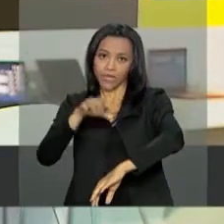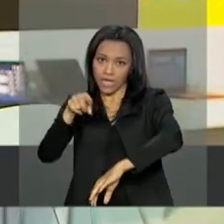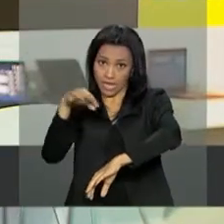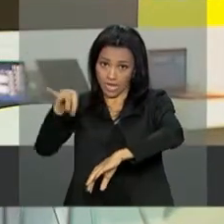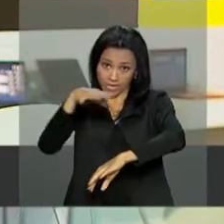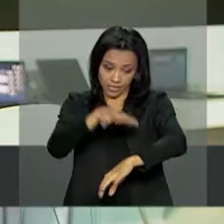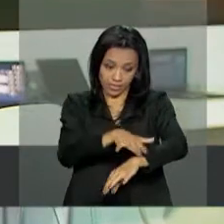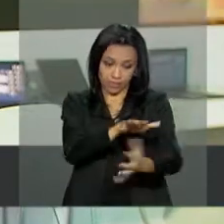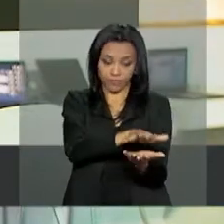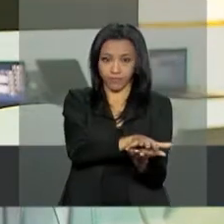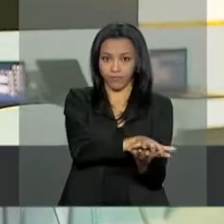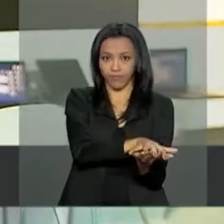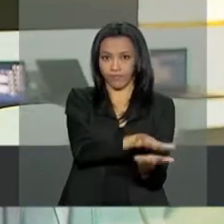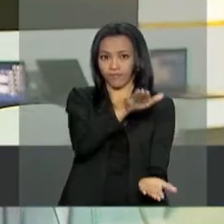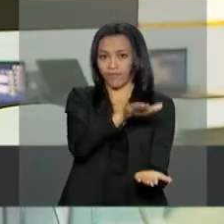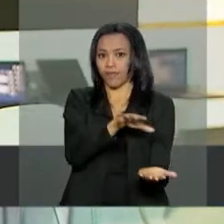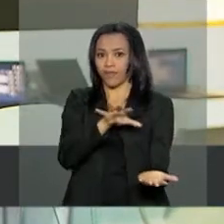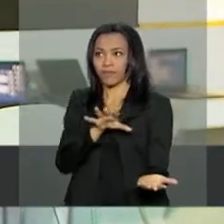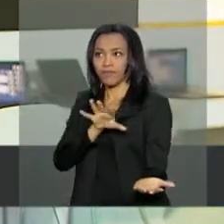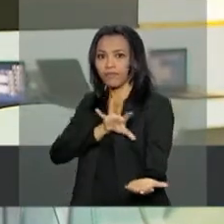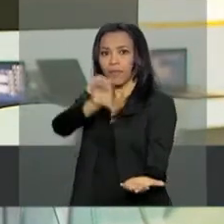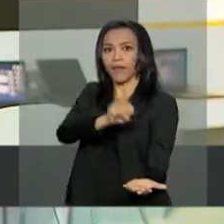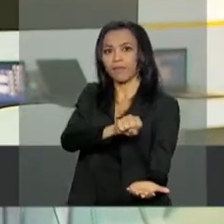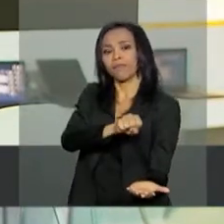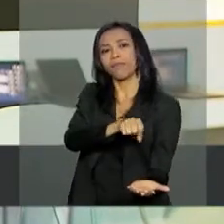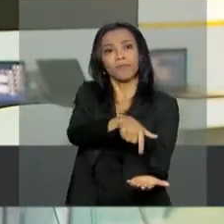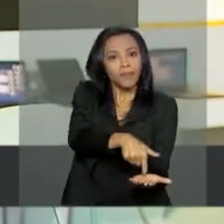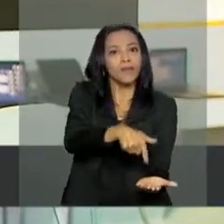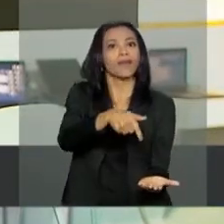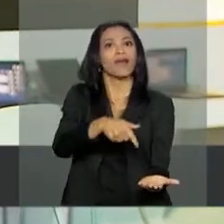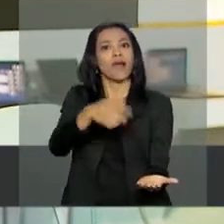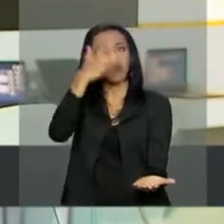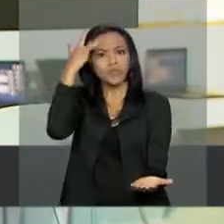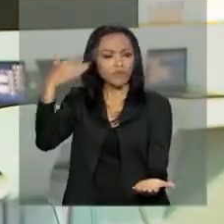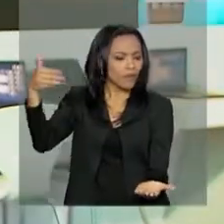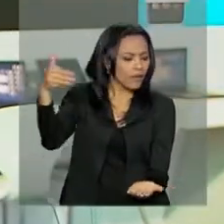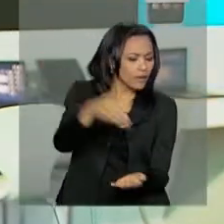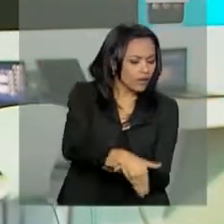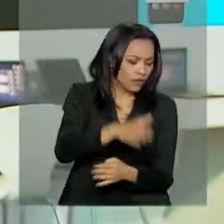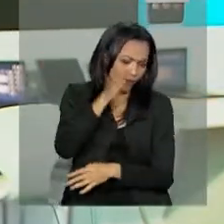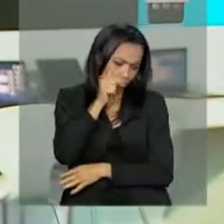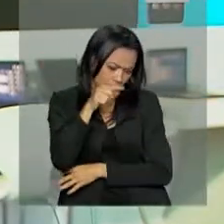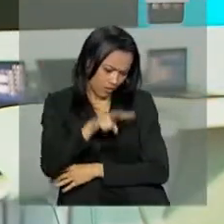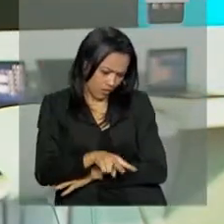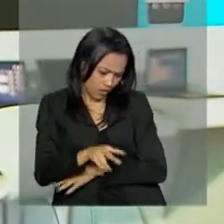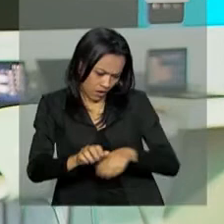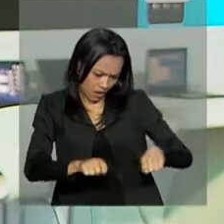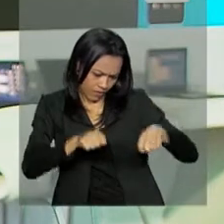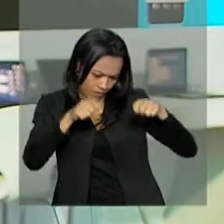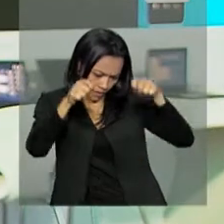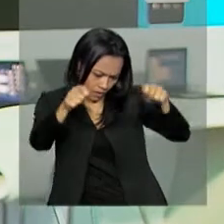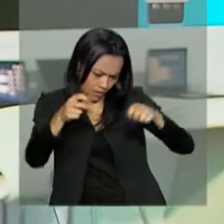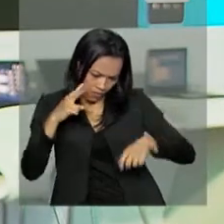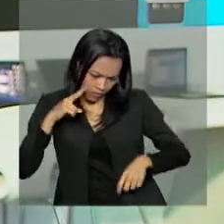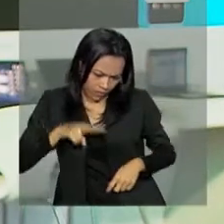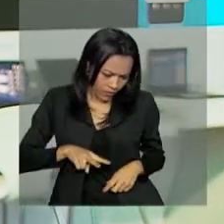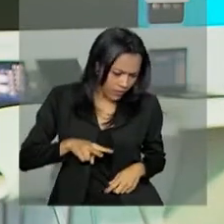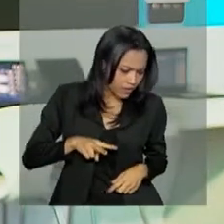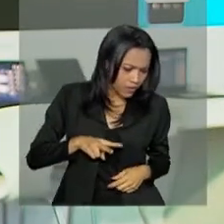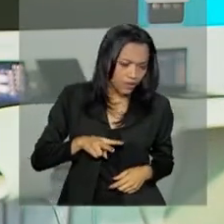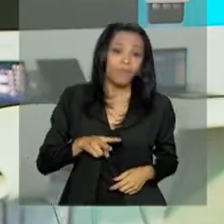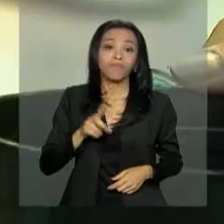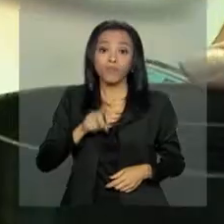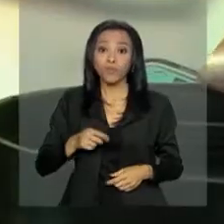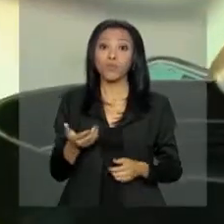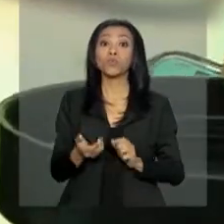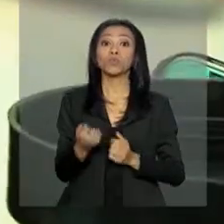o agente de campo, a pessoa designada a fazer as vistorias, ela vai visitar essa armadilha semanalmente. Então ela vai levantar toda semana, em tempo real, por meio de um